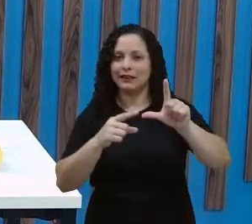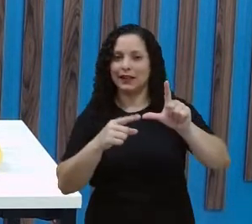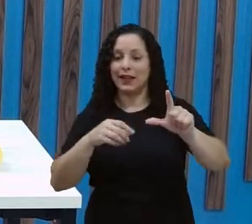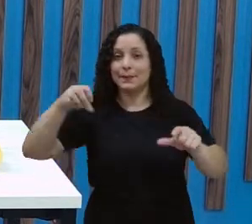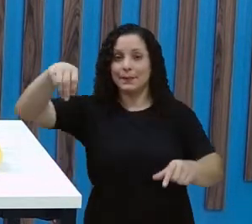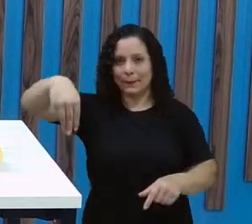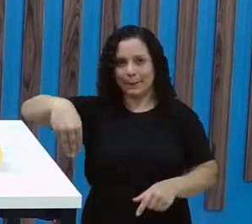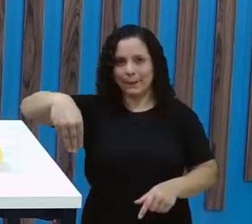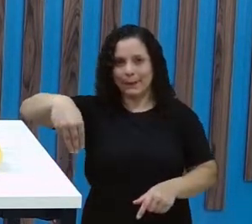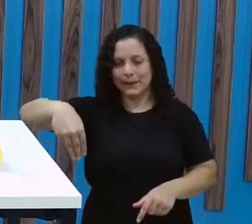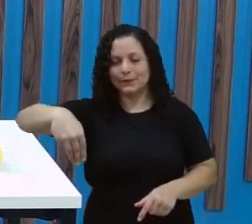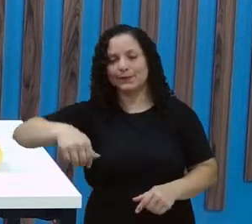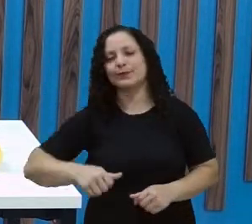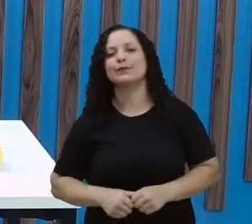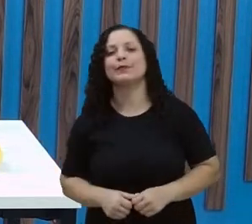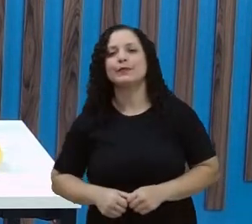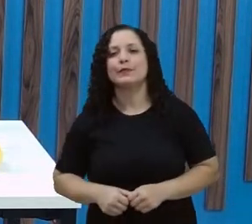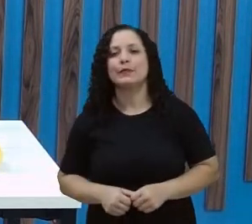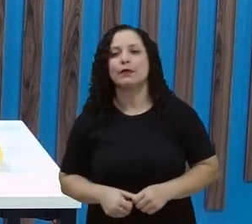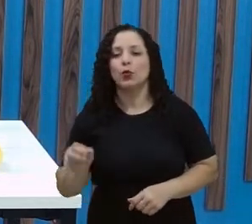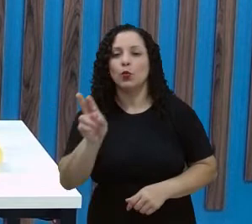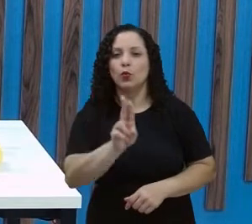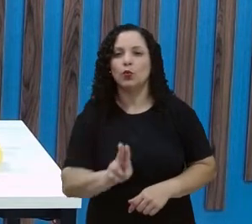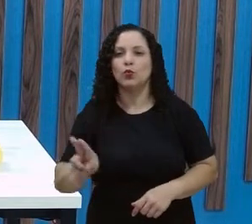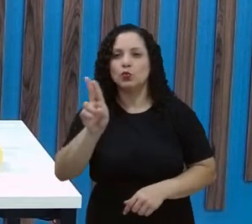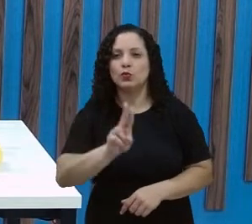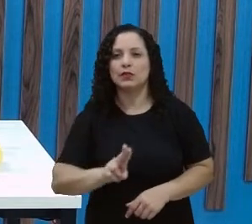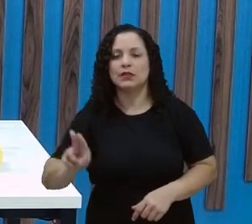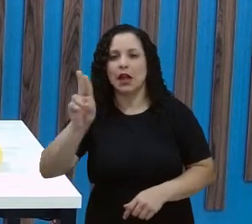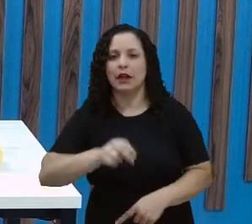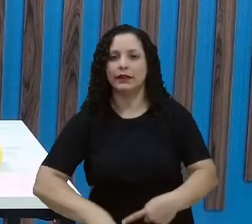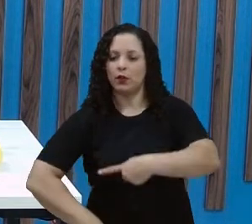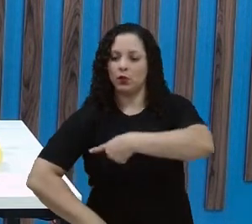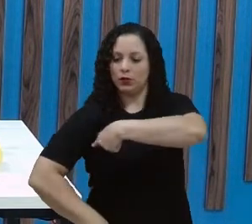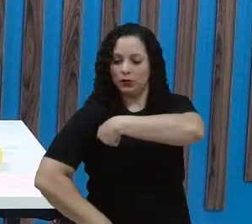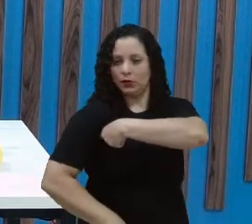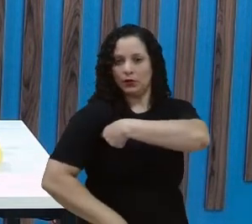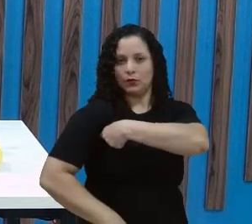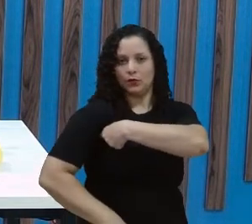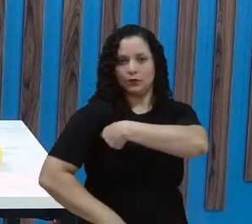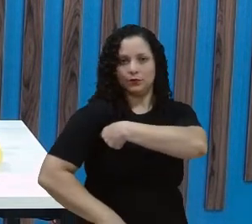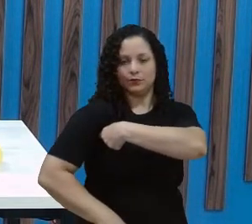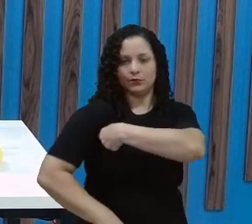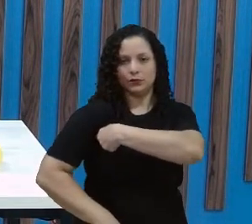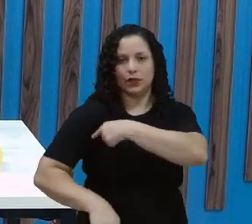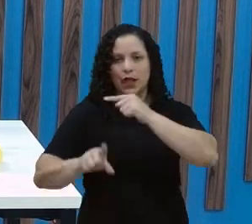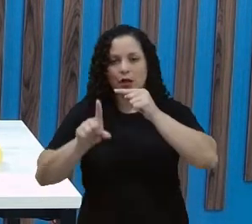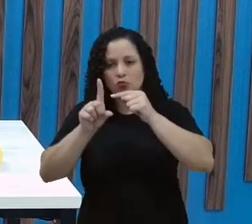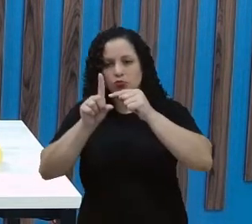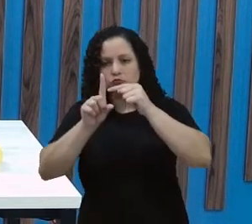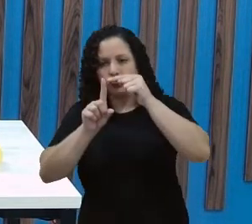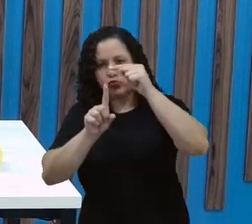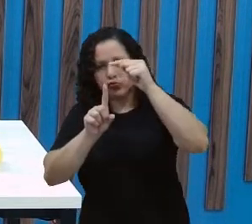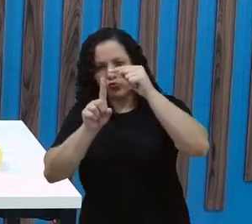letrinha M. Eu posso usar o termômetro para medir a temperatura, tá?